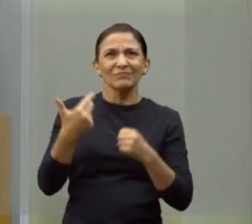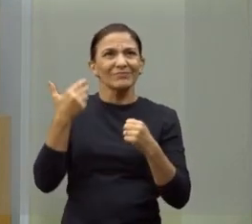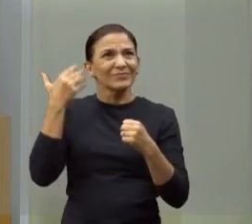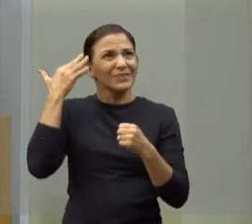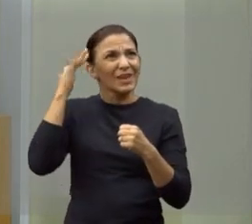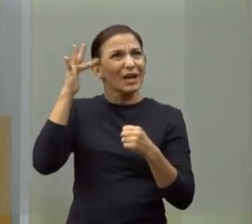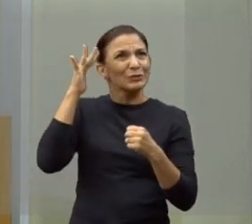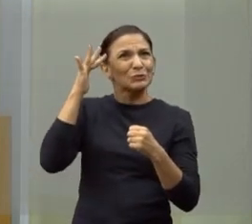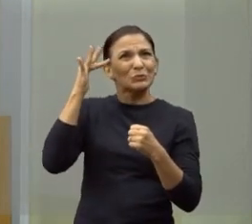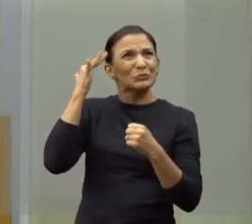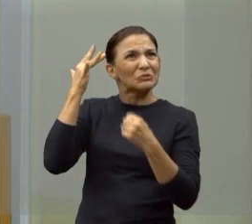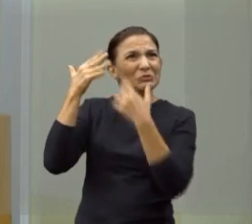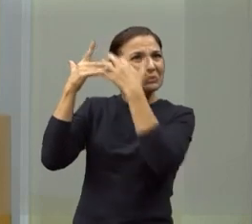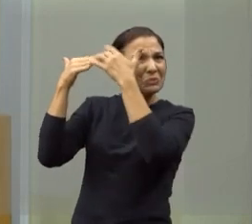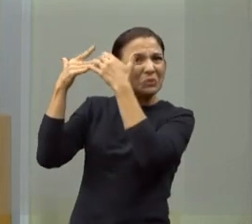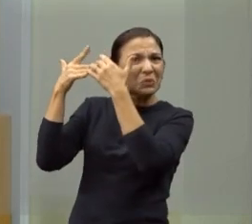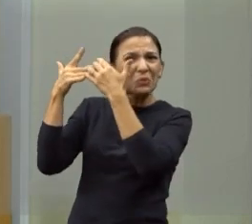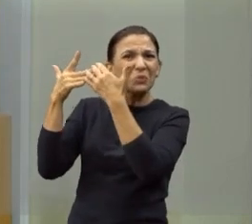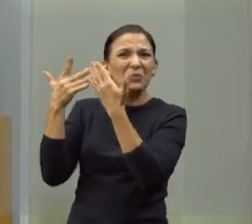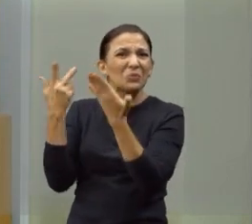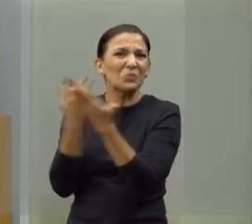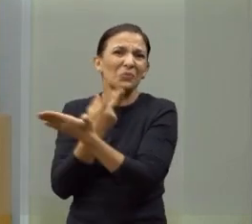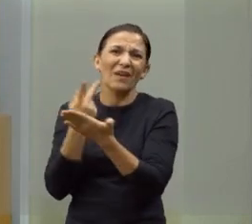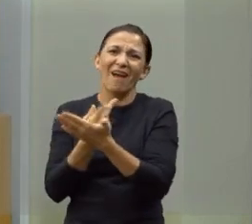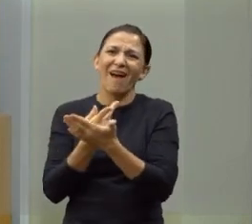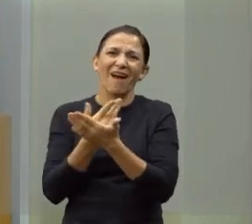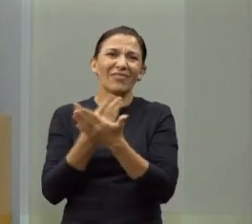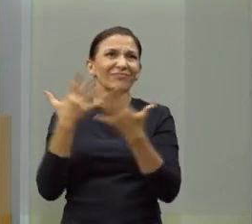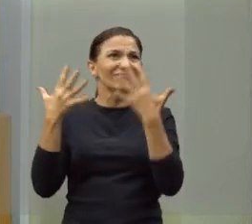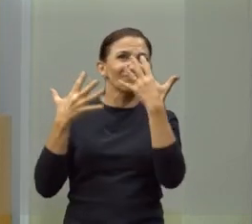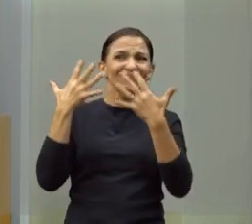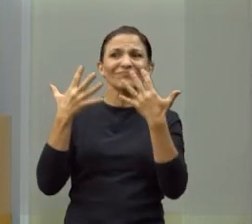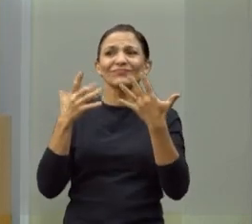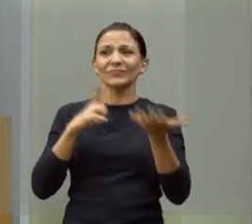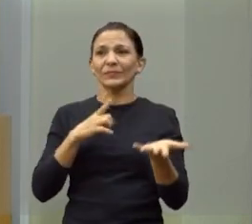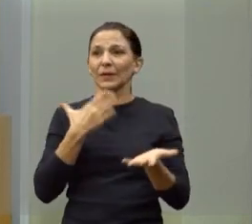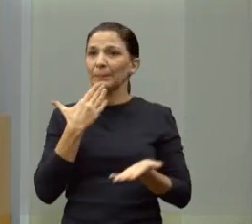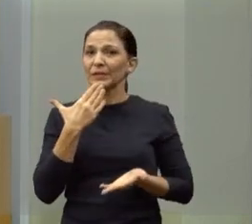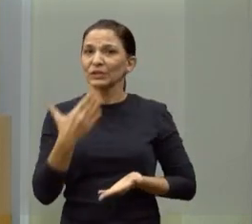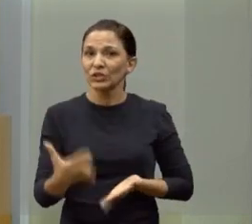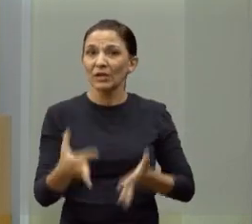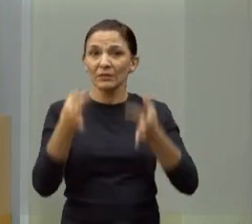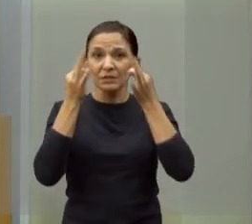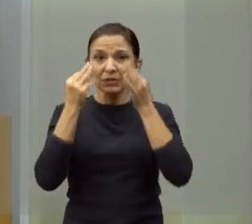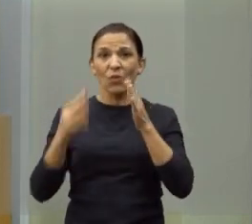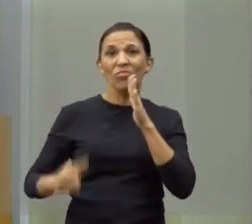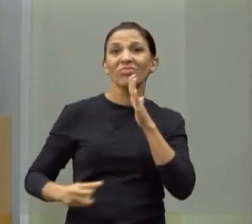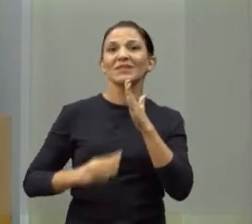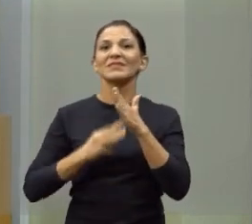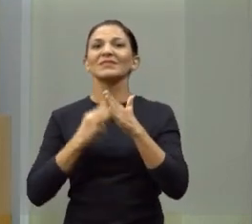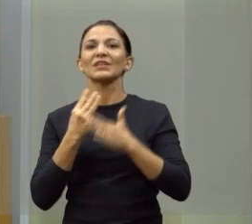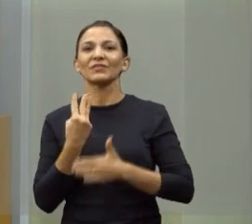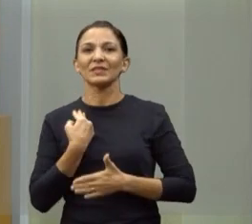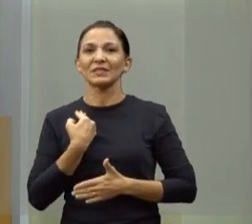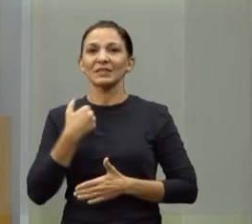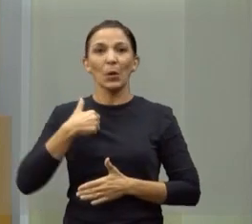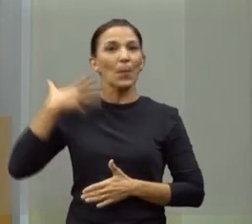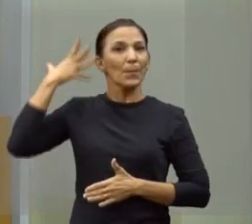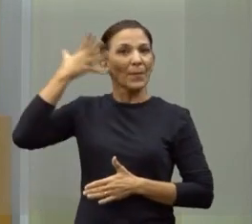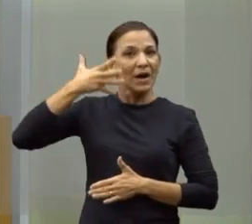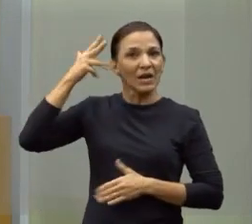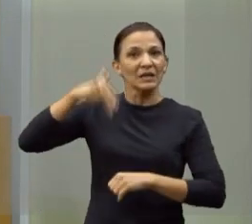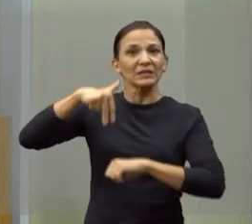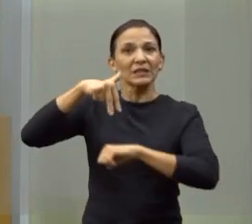senso, a nossa conduta, como a gente está dizendo. Então, peço para que os vereadores tomem atenção, porque é a terceira vez que a minha fala nesse